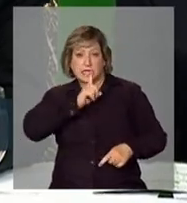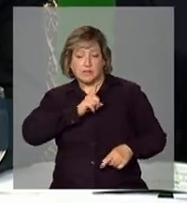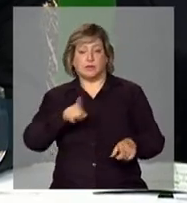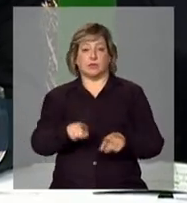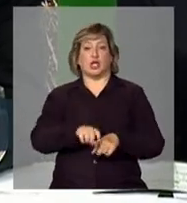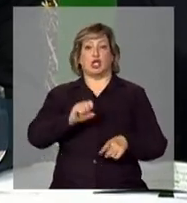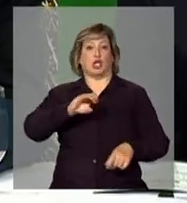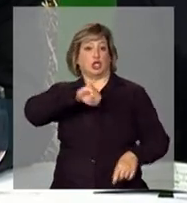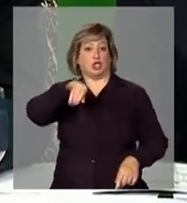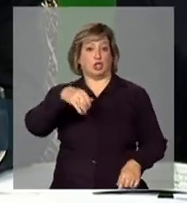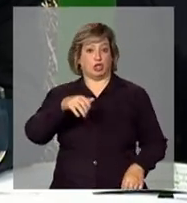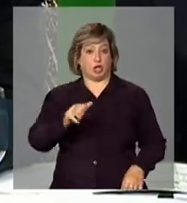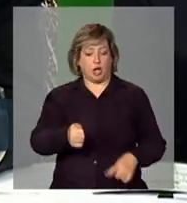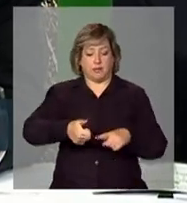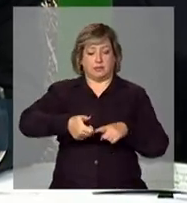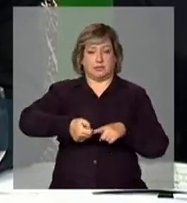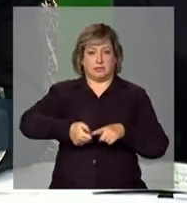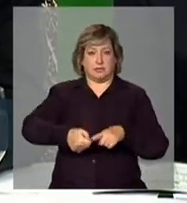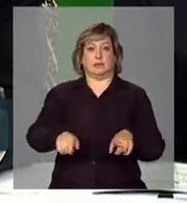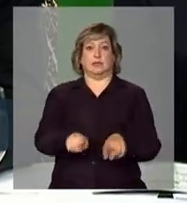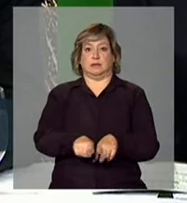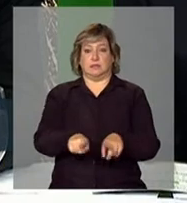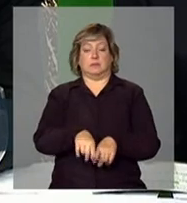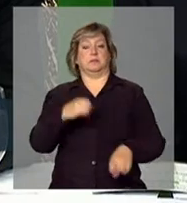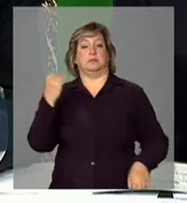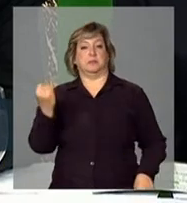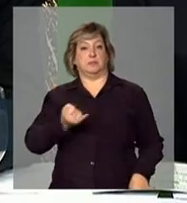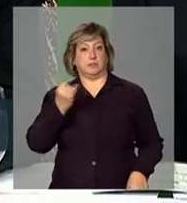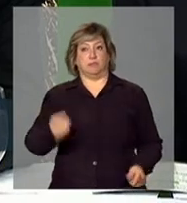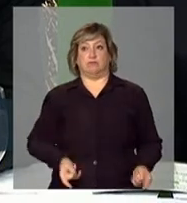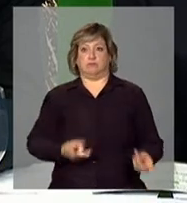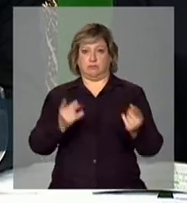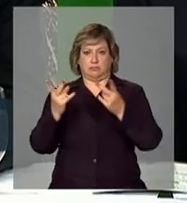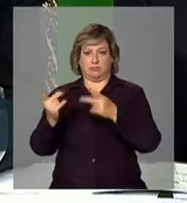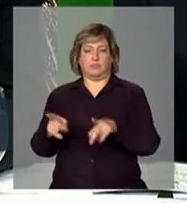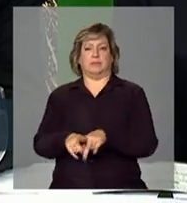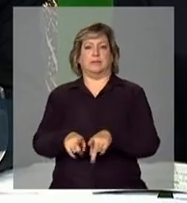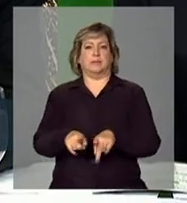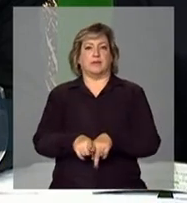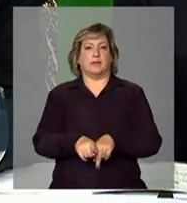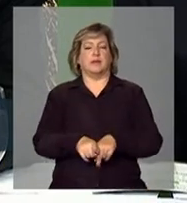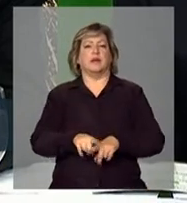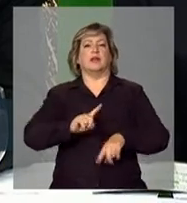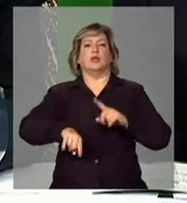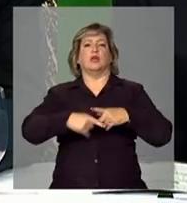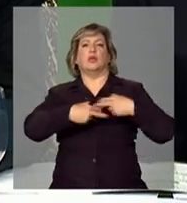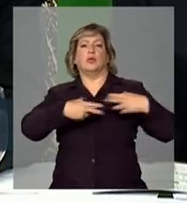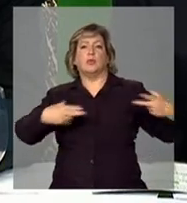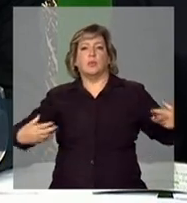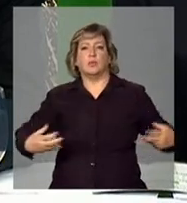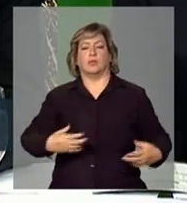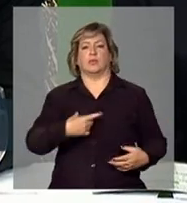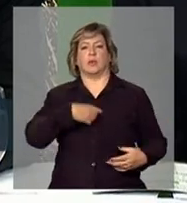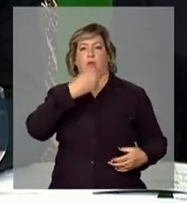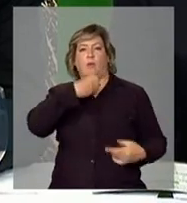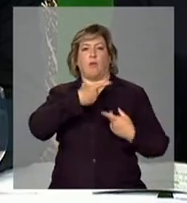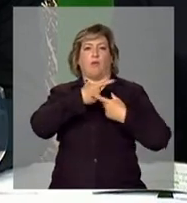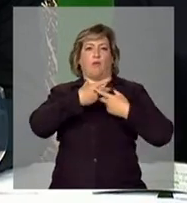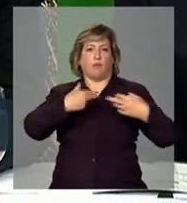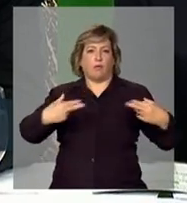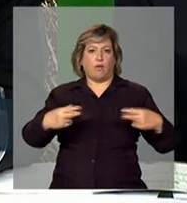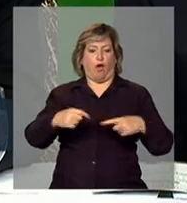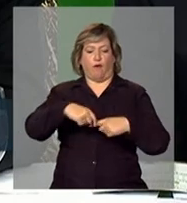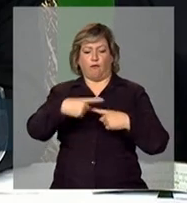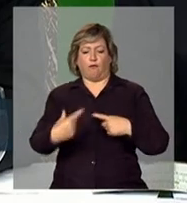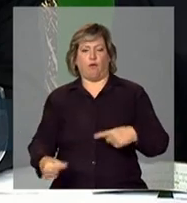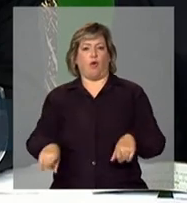a soja, que é de grande importância na exportação, e os host food grangeiros, de um modo geral. Esses são os produtos